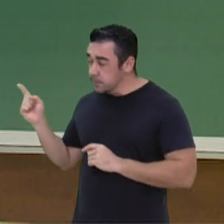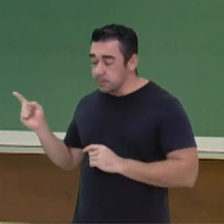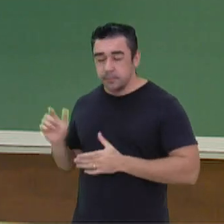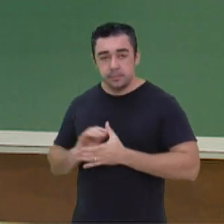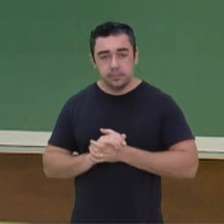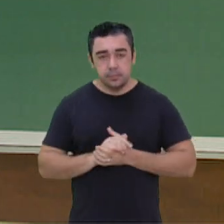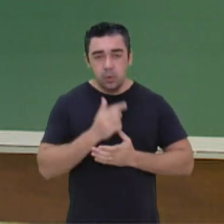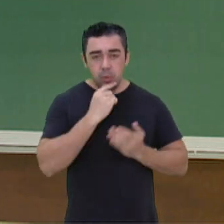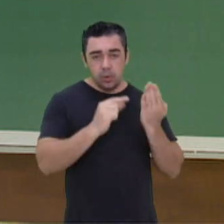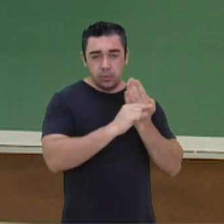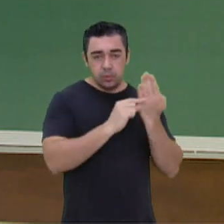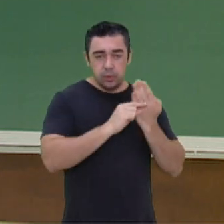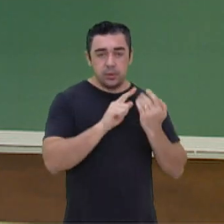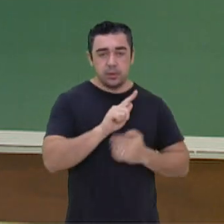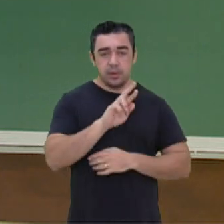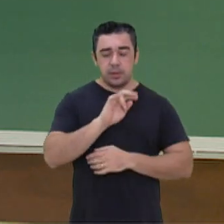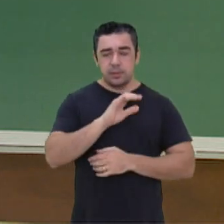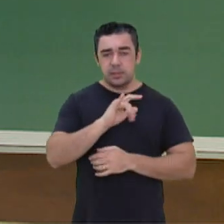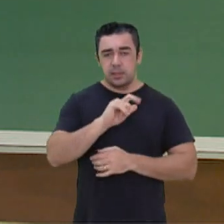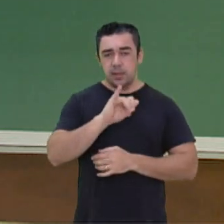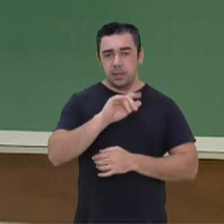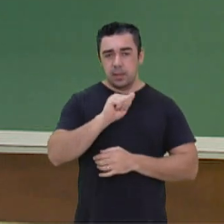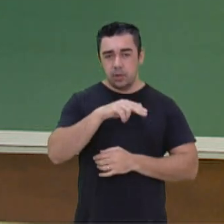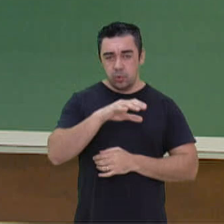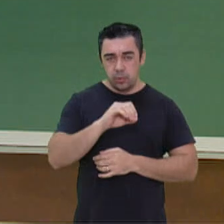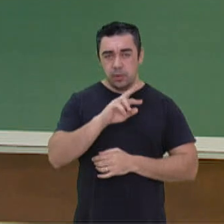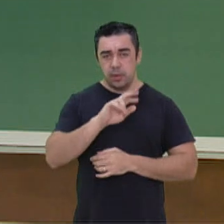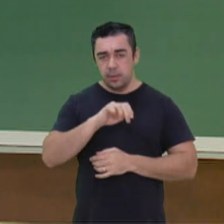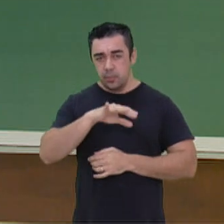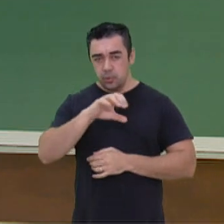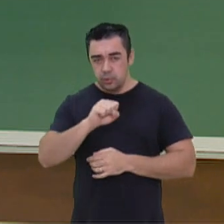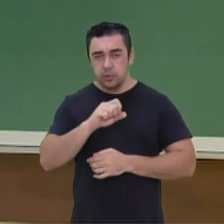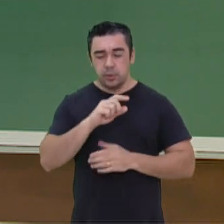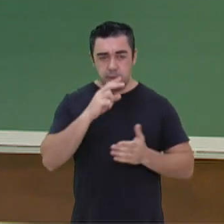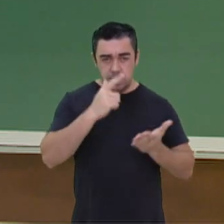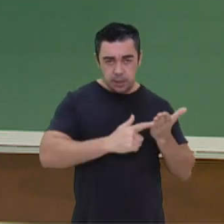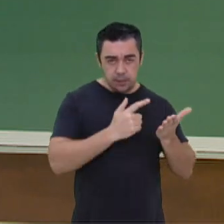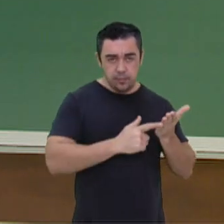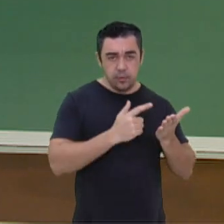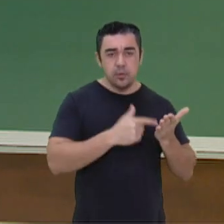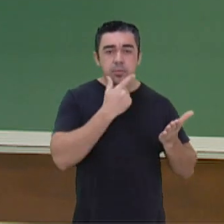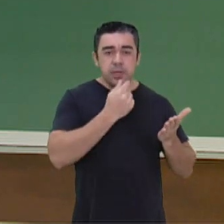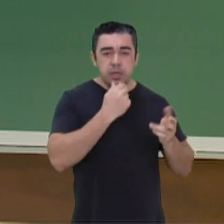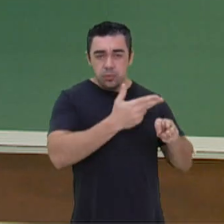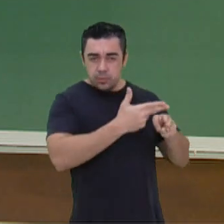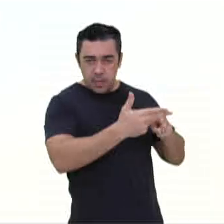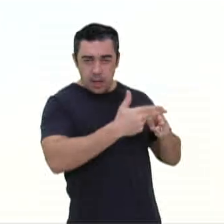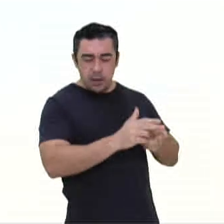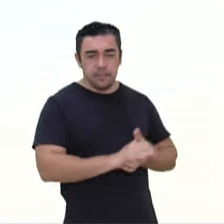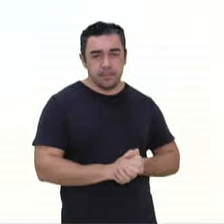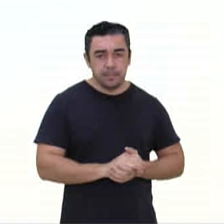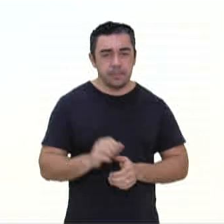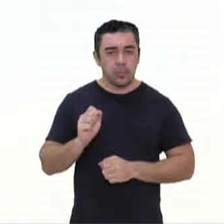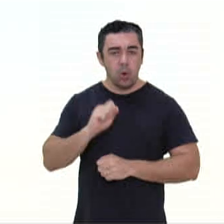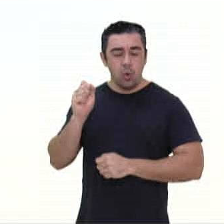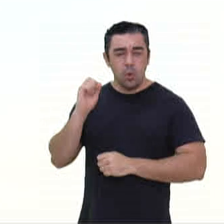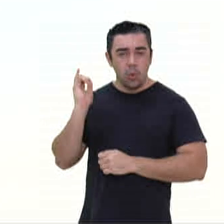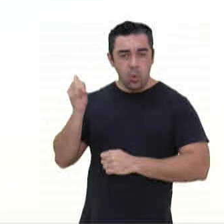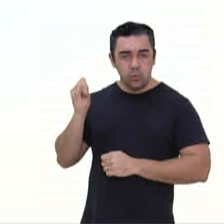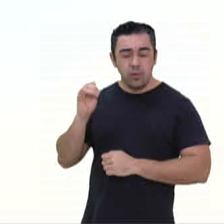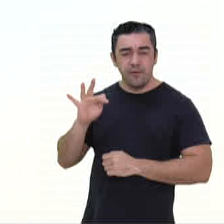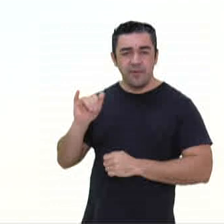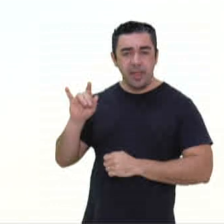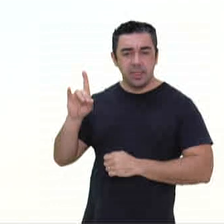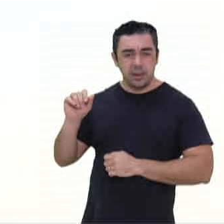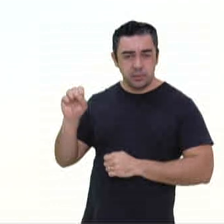Graciliano Ramos, A Terra dos Meninos Pelados ali, ok? Conto de Fadas também. Eu lembro